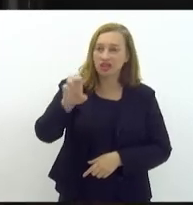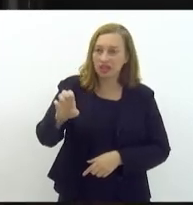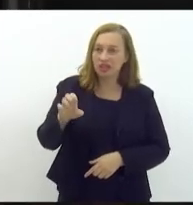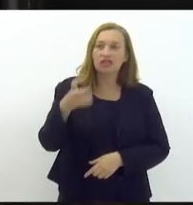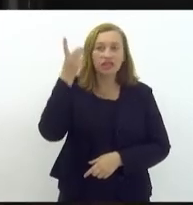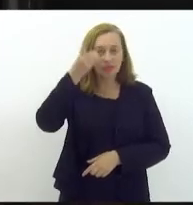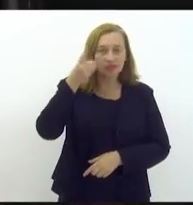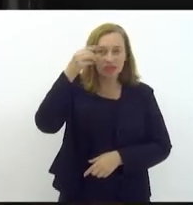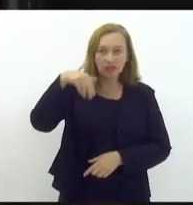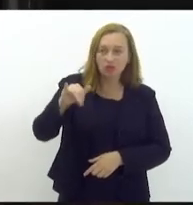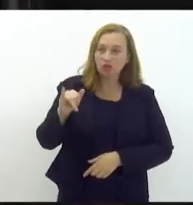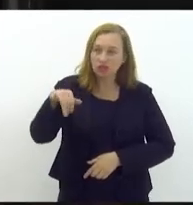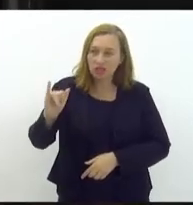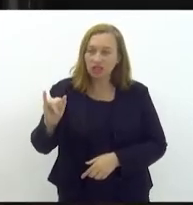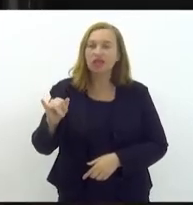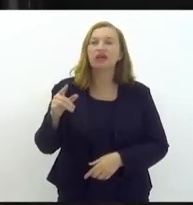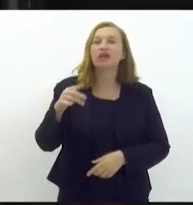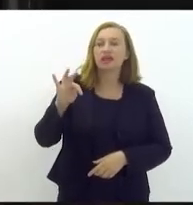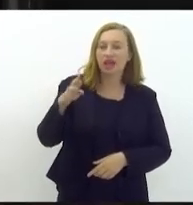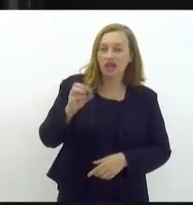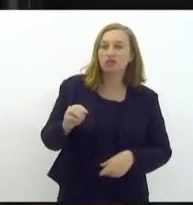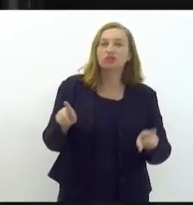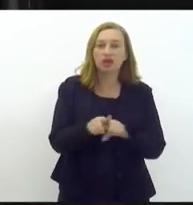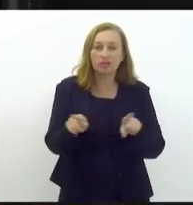Deputado Munir Neto, também,